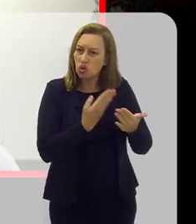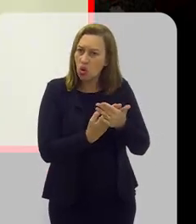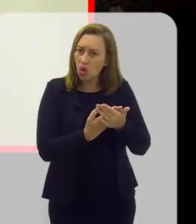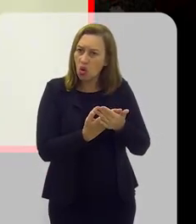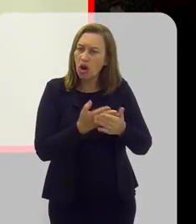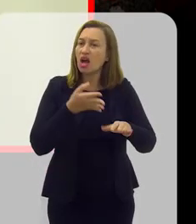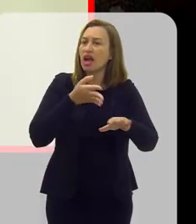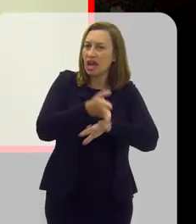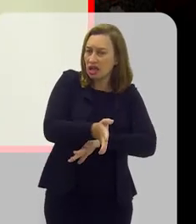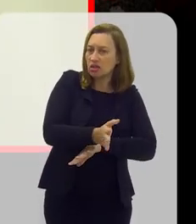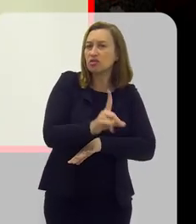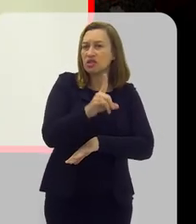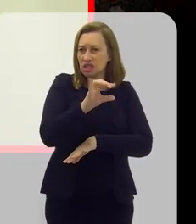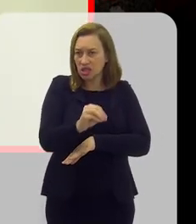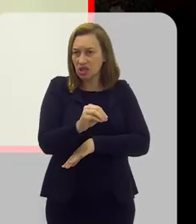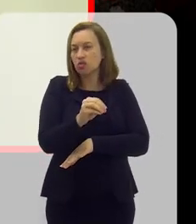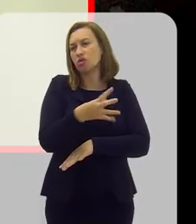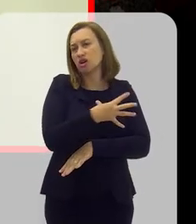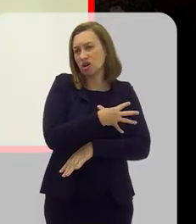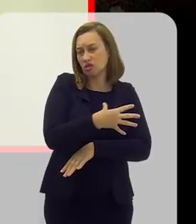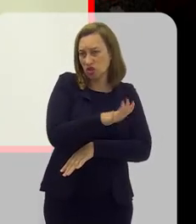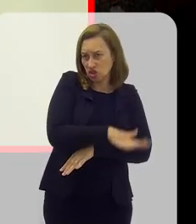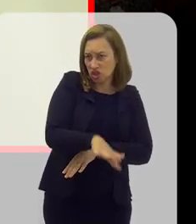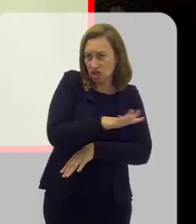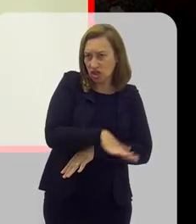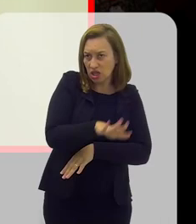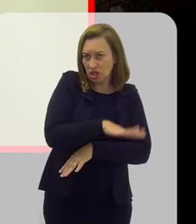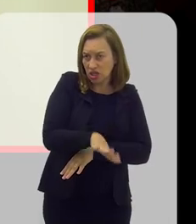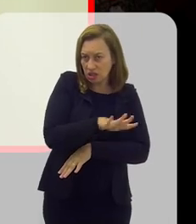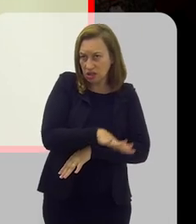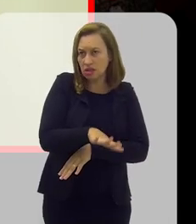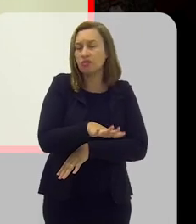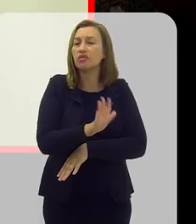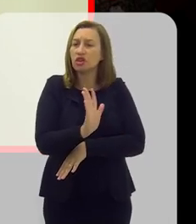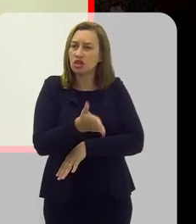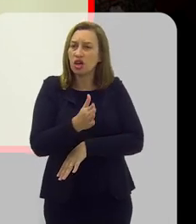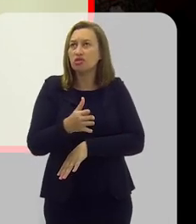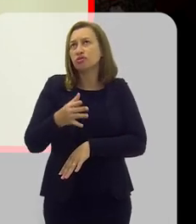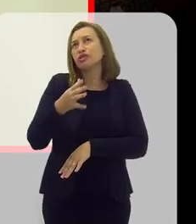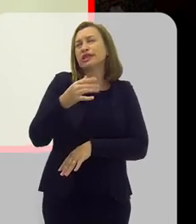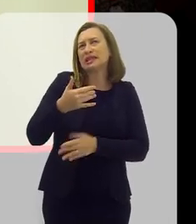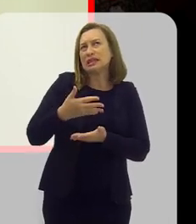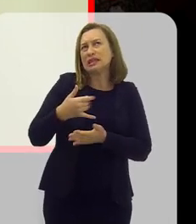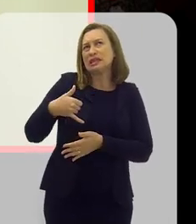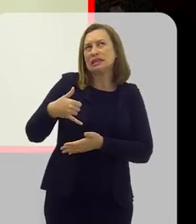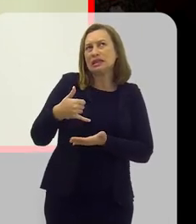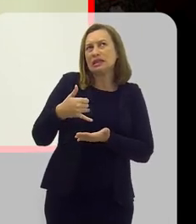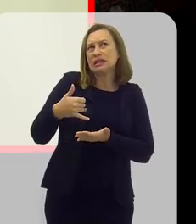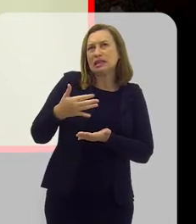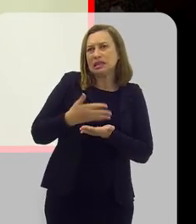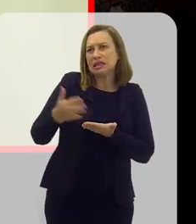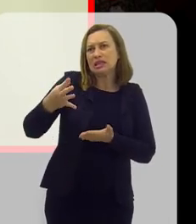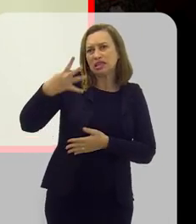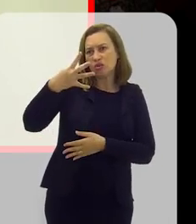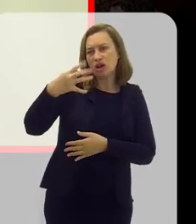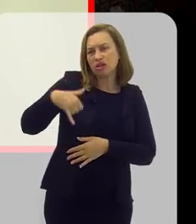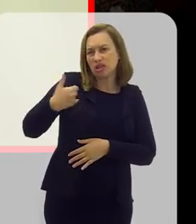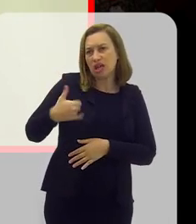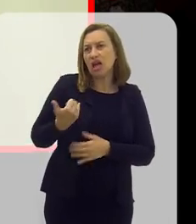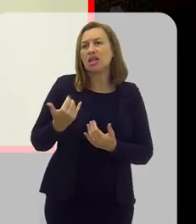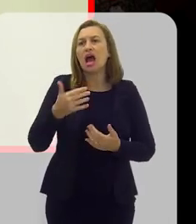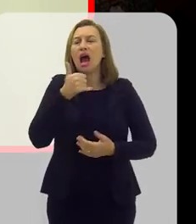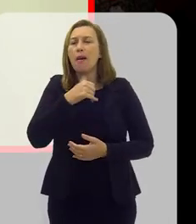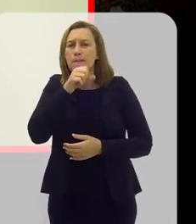anos, nas escolas, as creches municipais, já recebem essas crianças a partir de 4 anos. Antes disso, essas mães